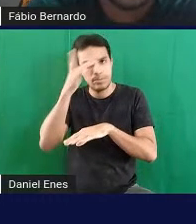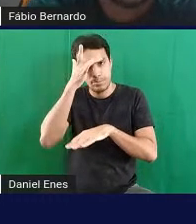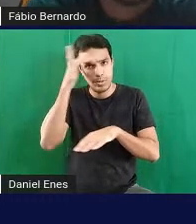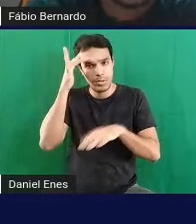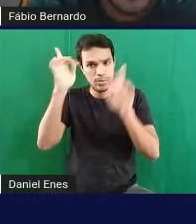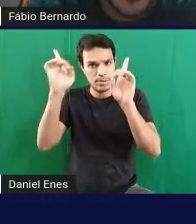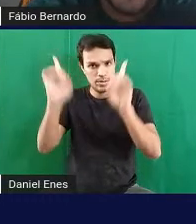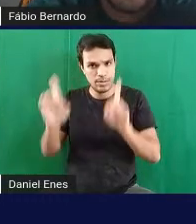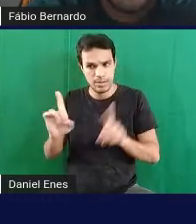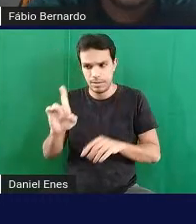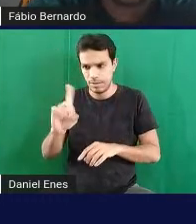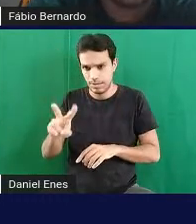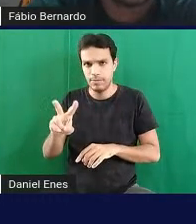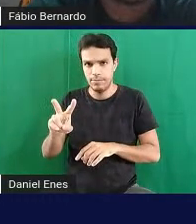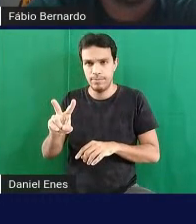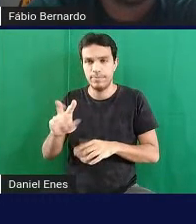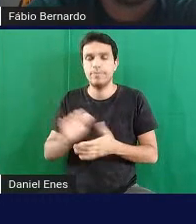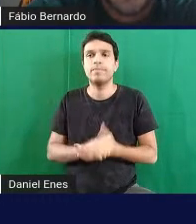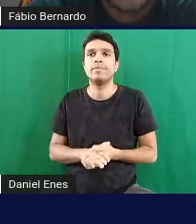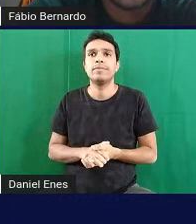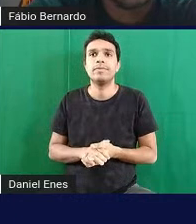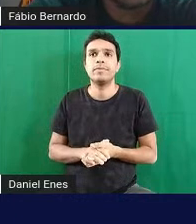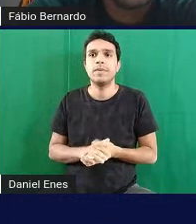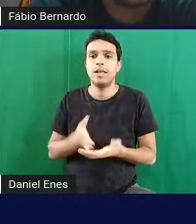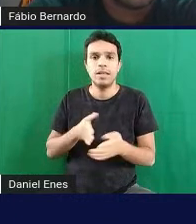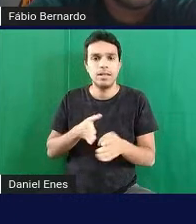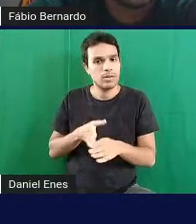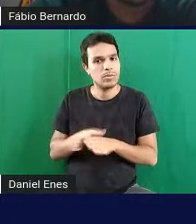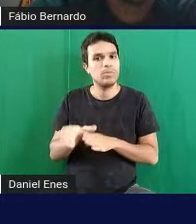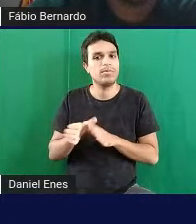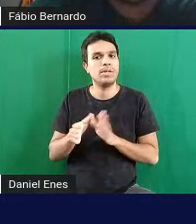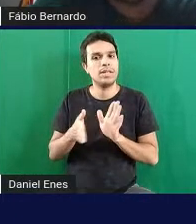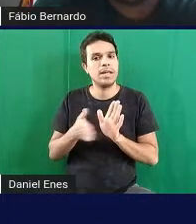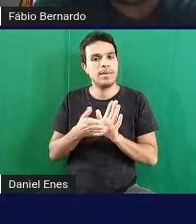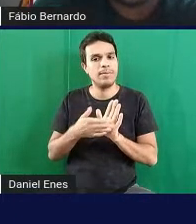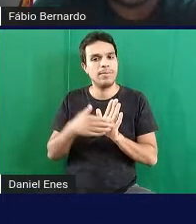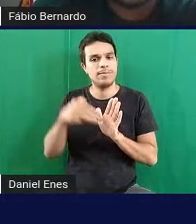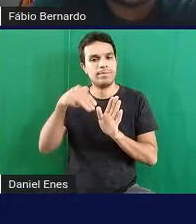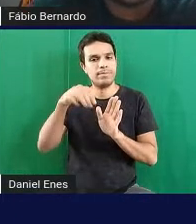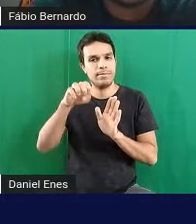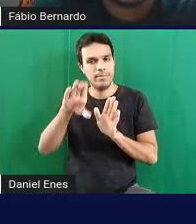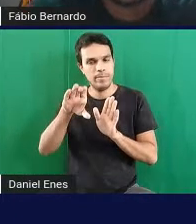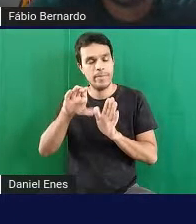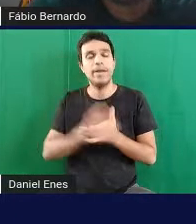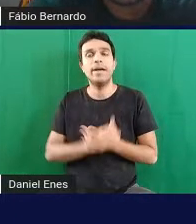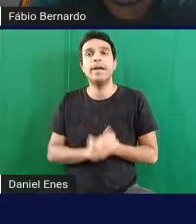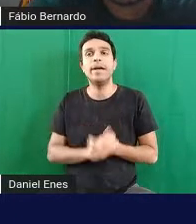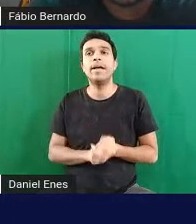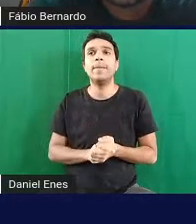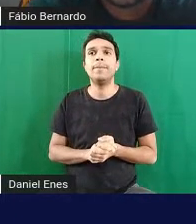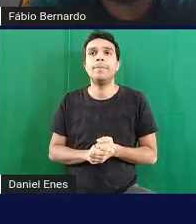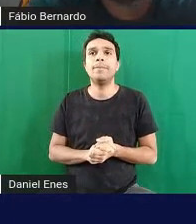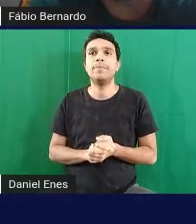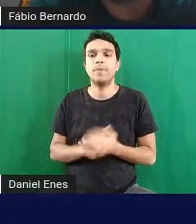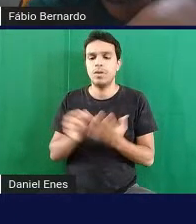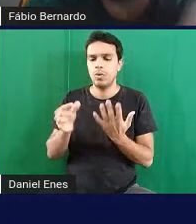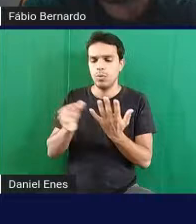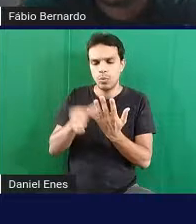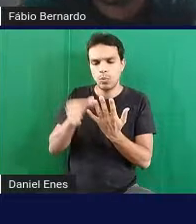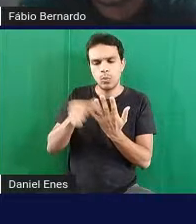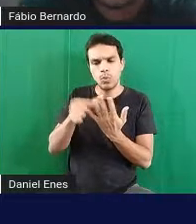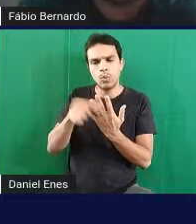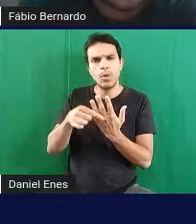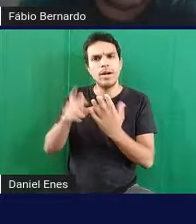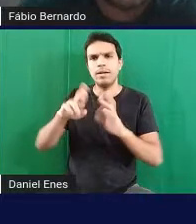visual documento oficial recomendado pelo MEC né então ele se